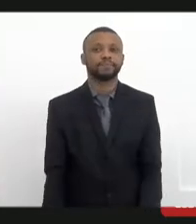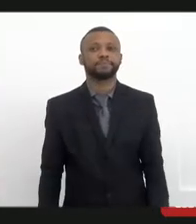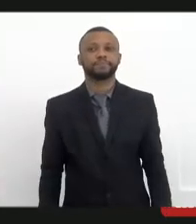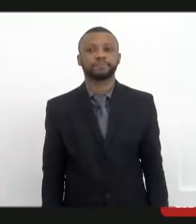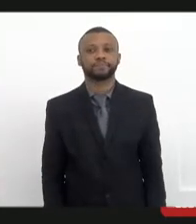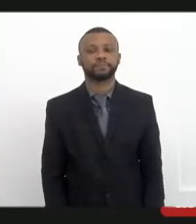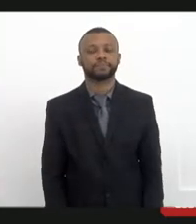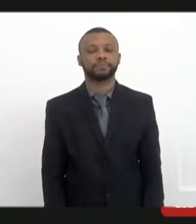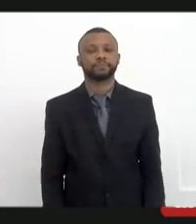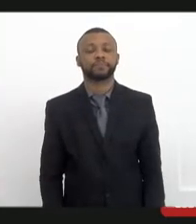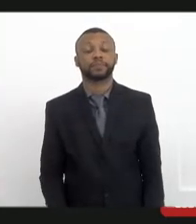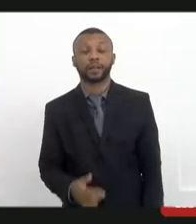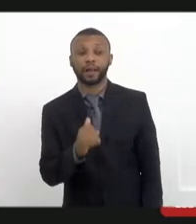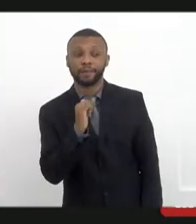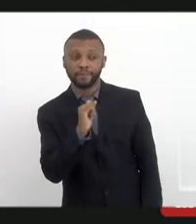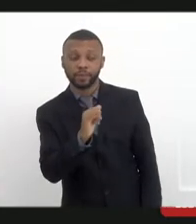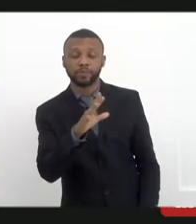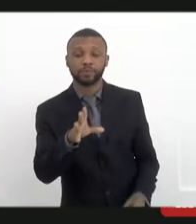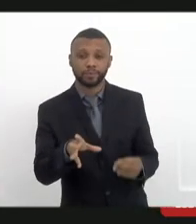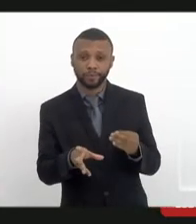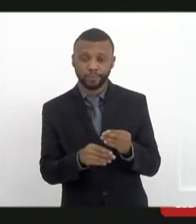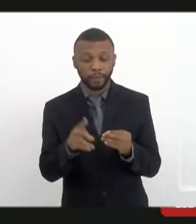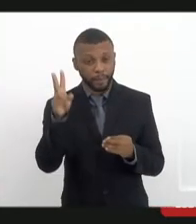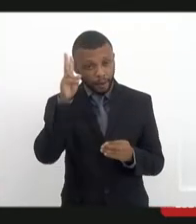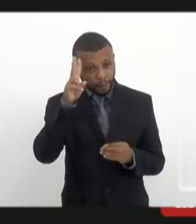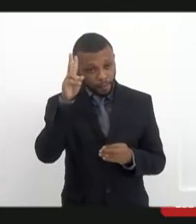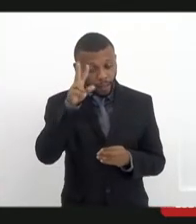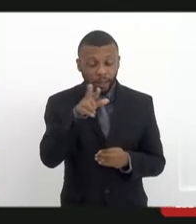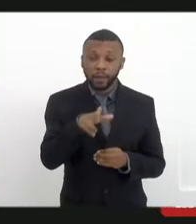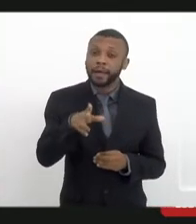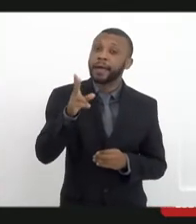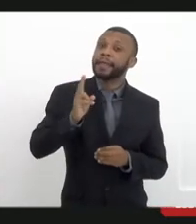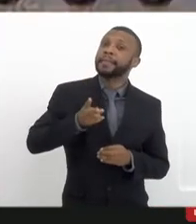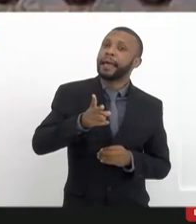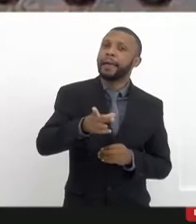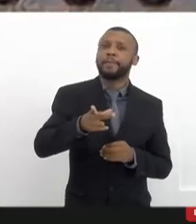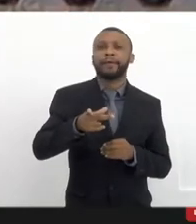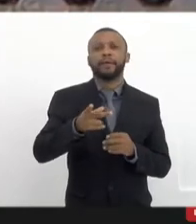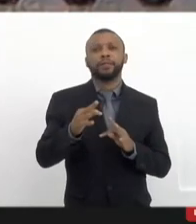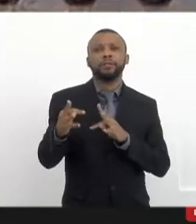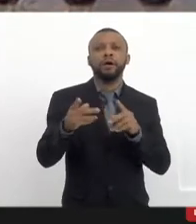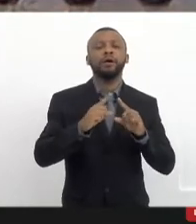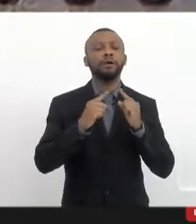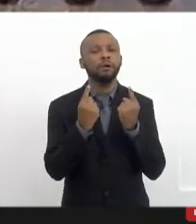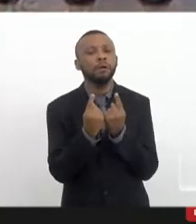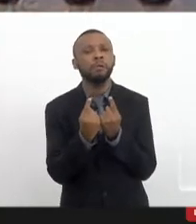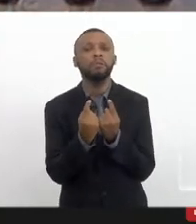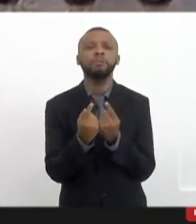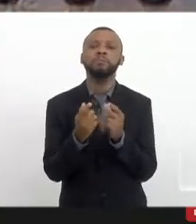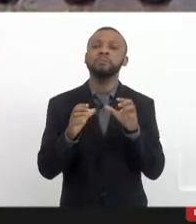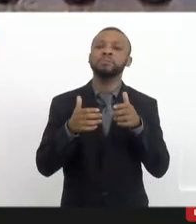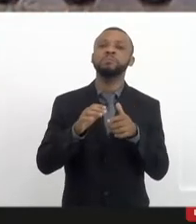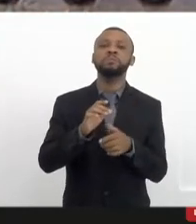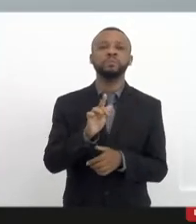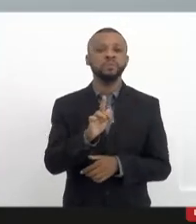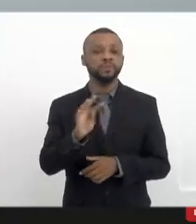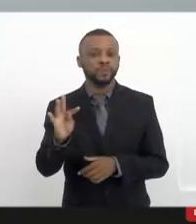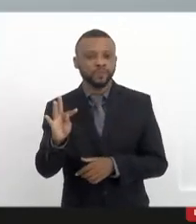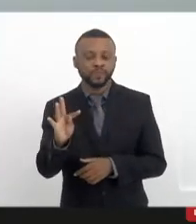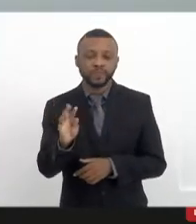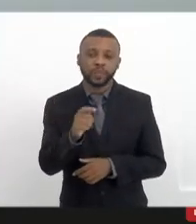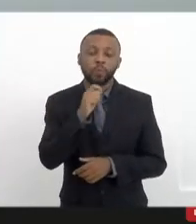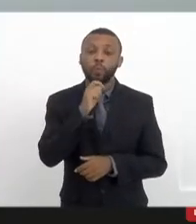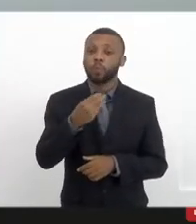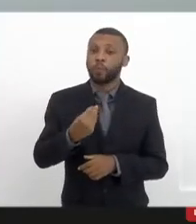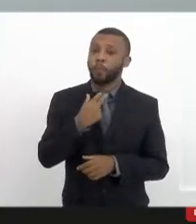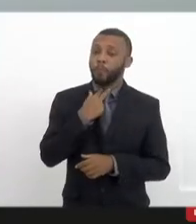Valdeque, só para ressaltar que nem sempre em todas as reuniões do GT nós vamos poder estar presentes. Sem dúvida. Sem